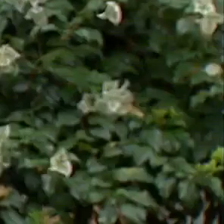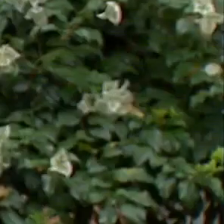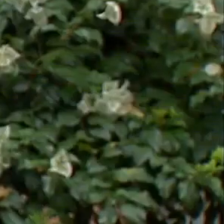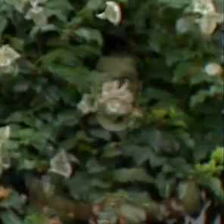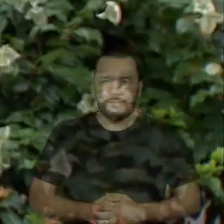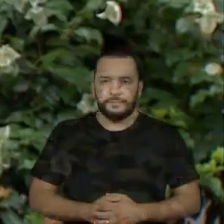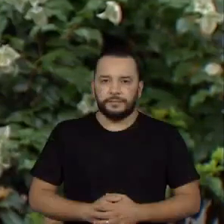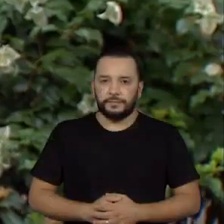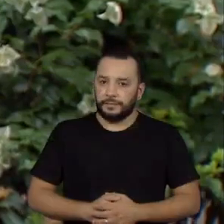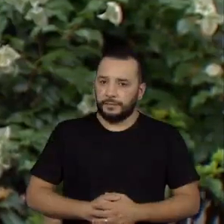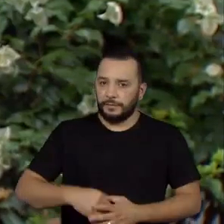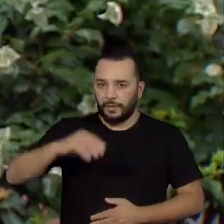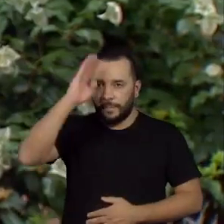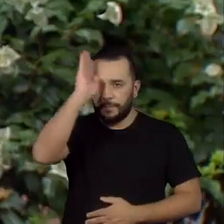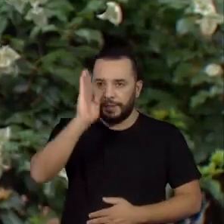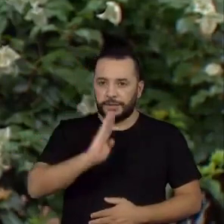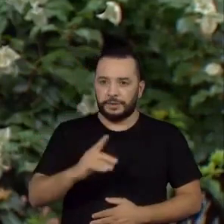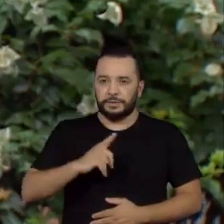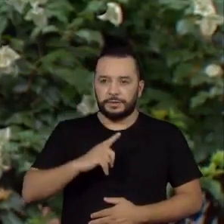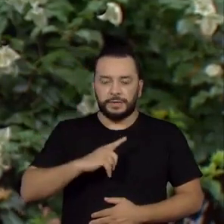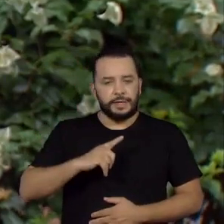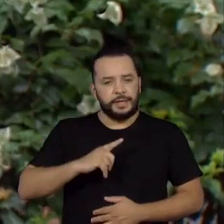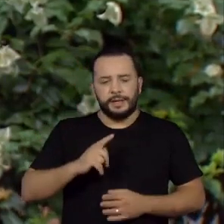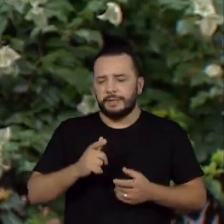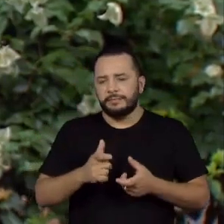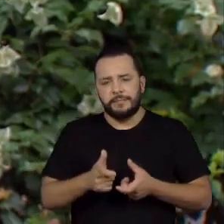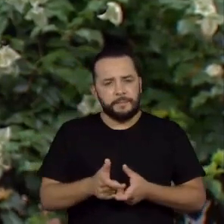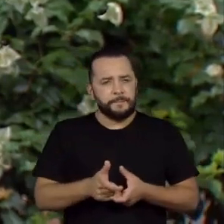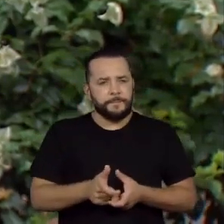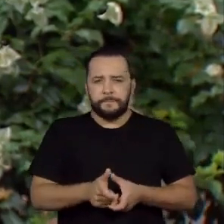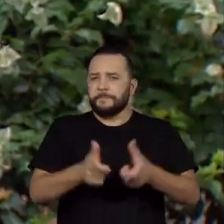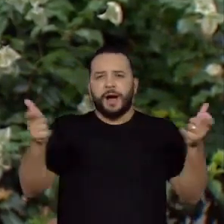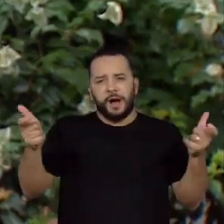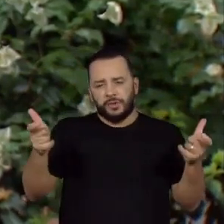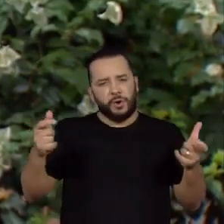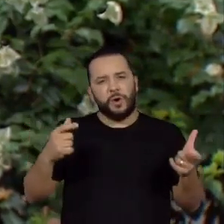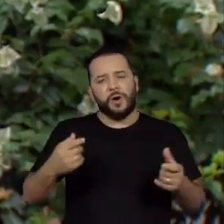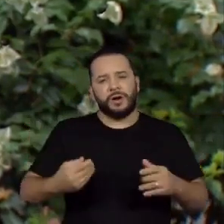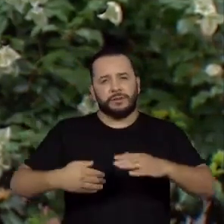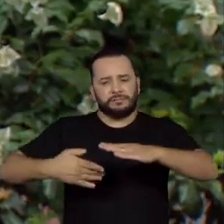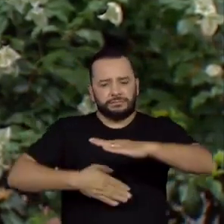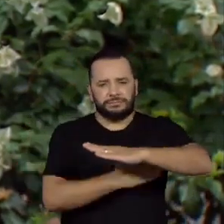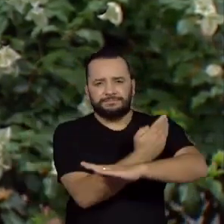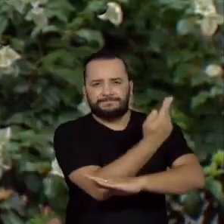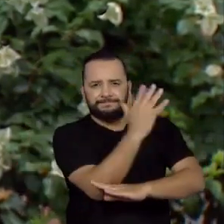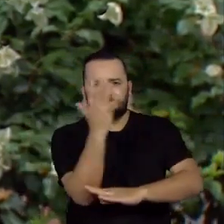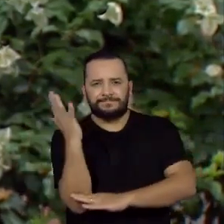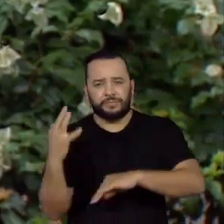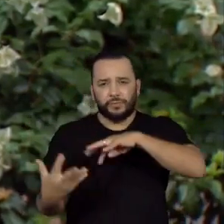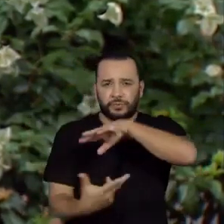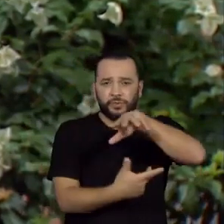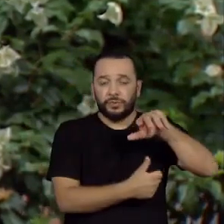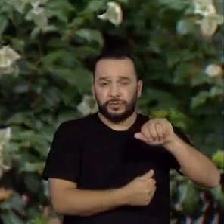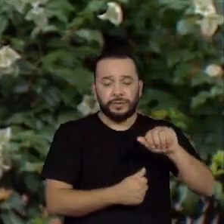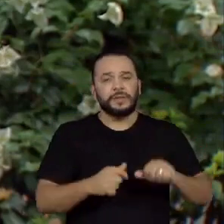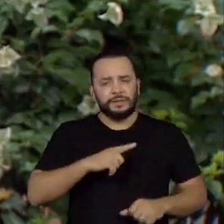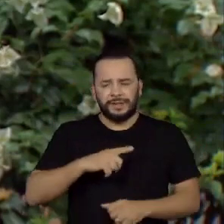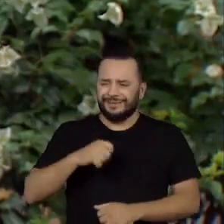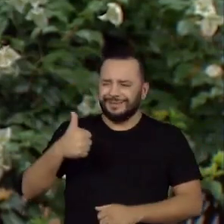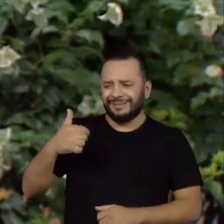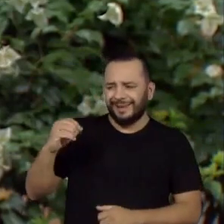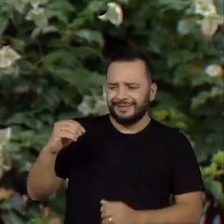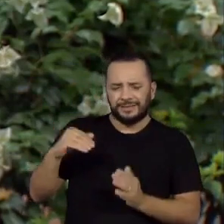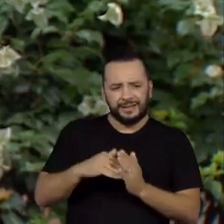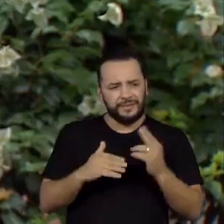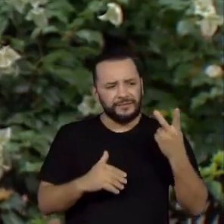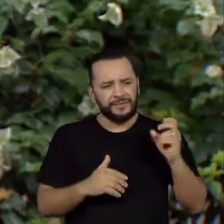O Brasil abriga a maior biodiversidade da Terra. Tem entre 10 e 20% de todas as espécies de